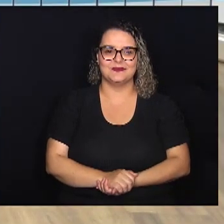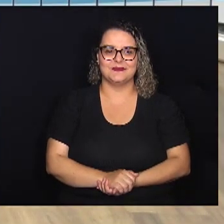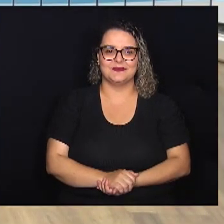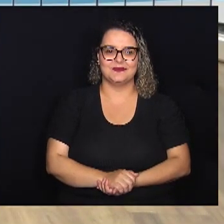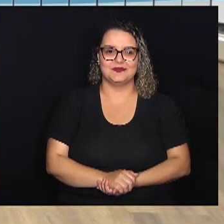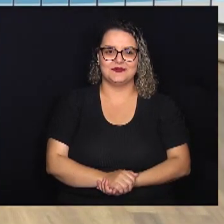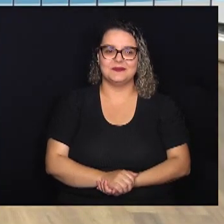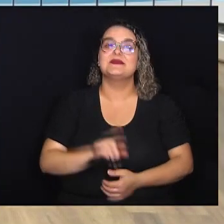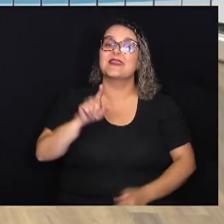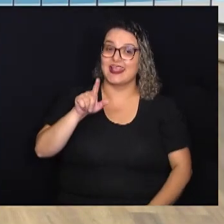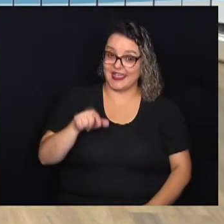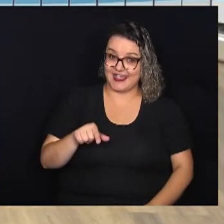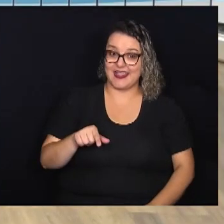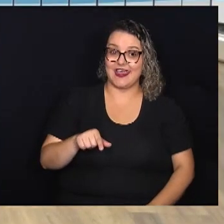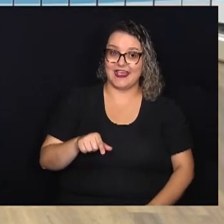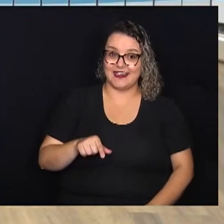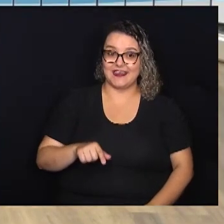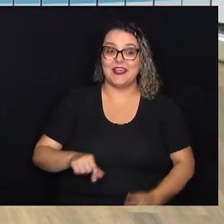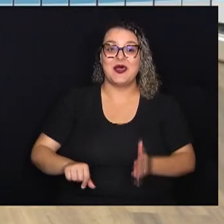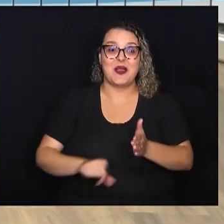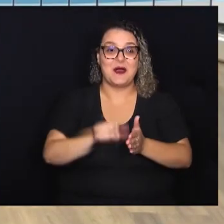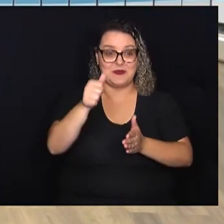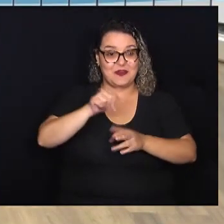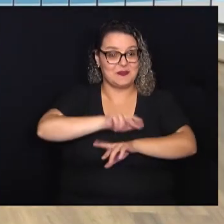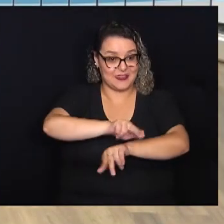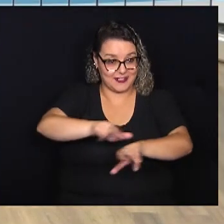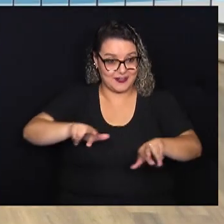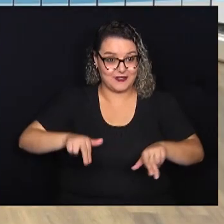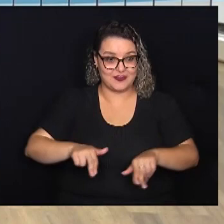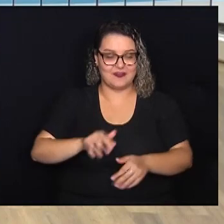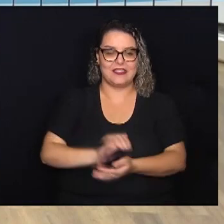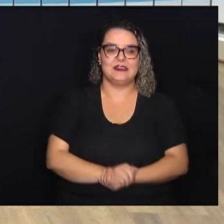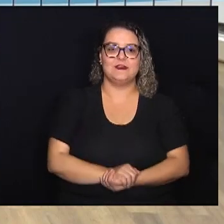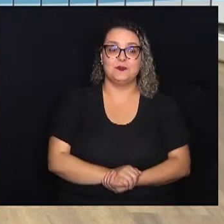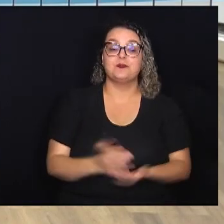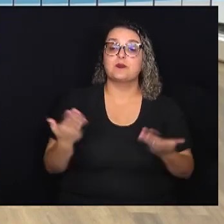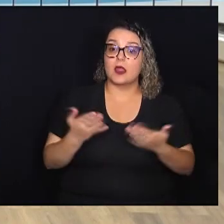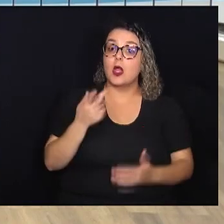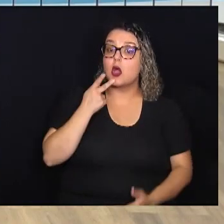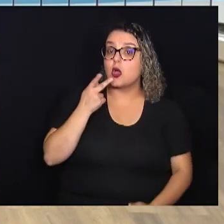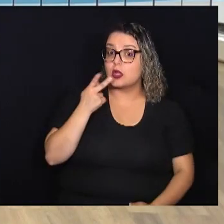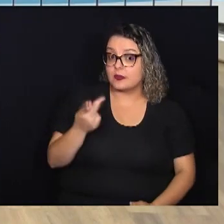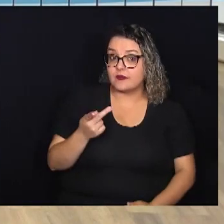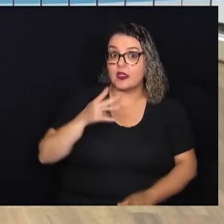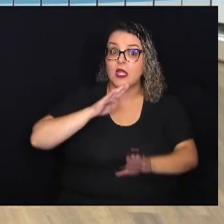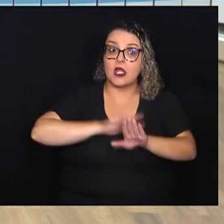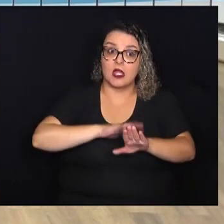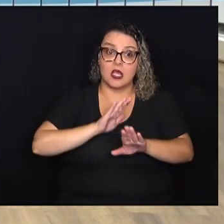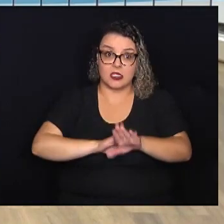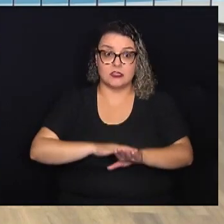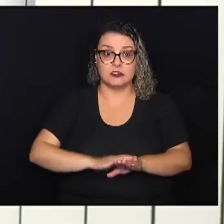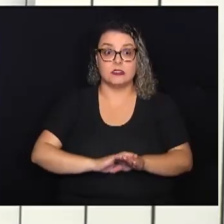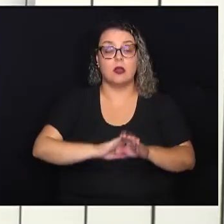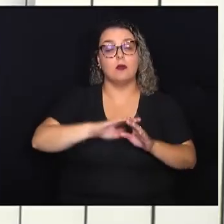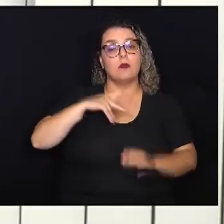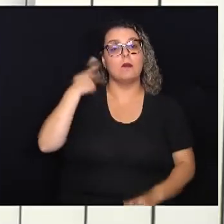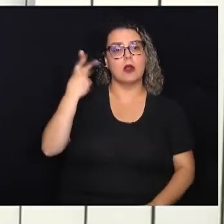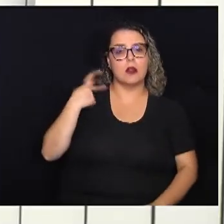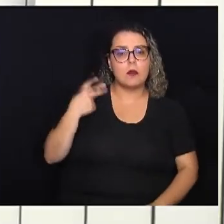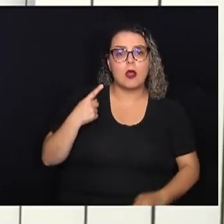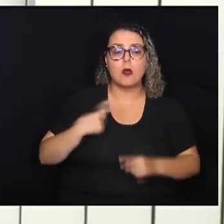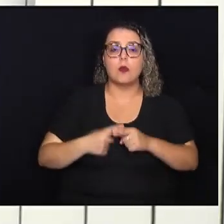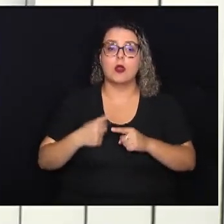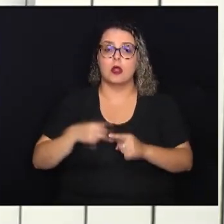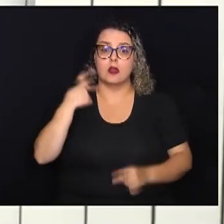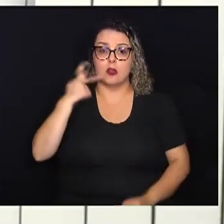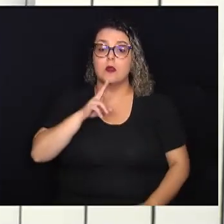É isso mesmo, que seja a primeira de muitas. Agora a gente vai falar de ação parlamentar, porque o vereador